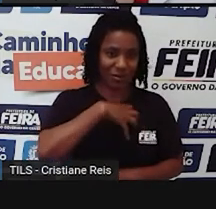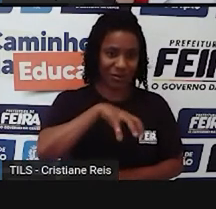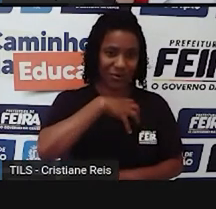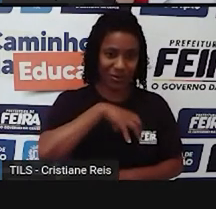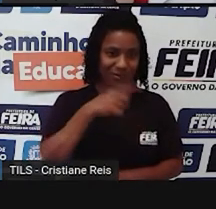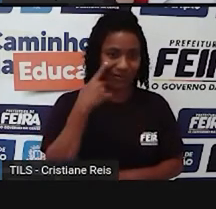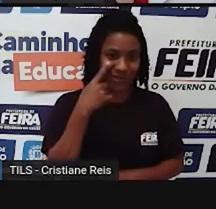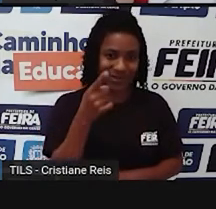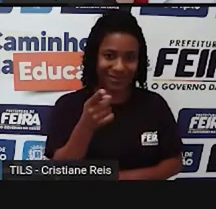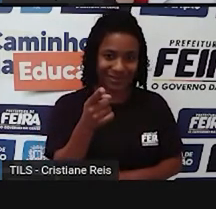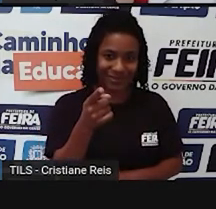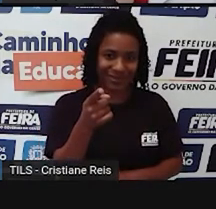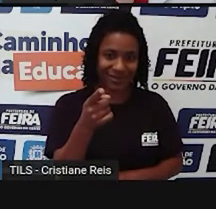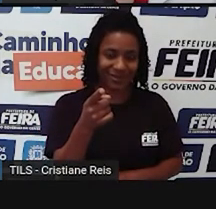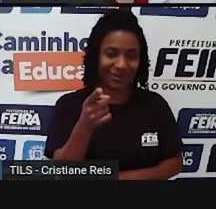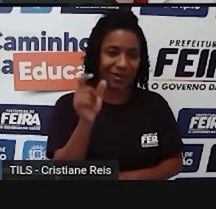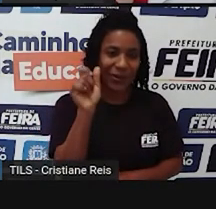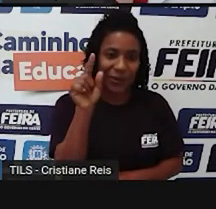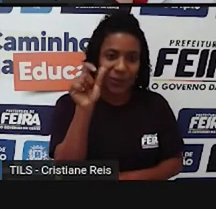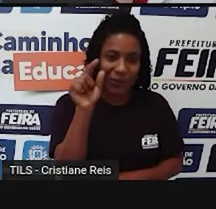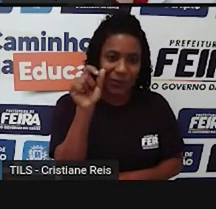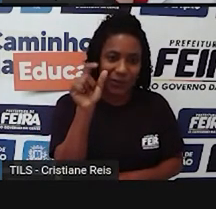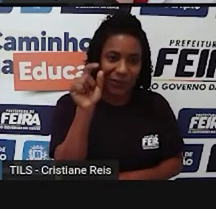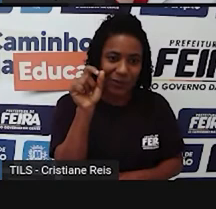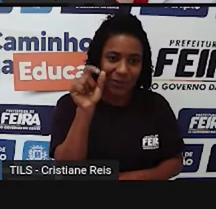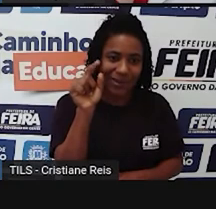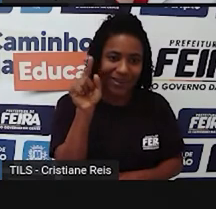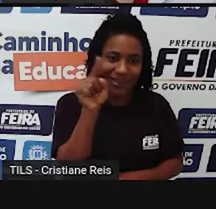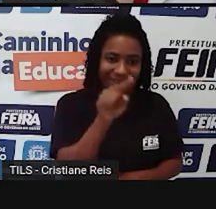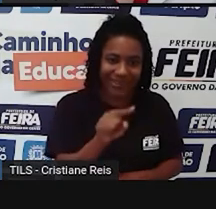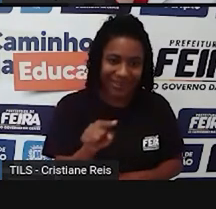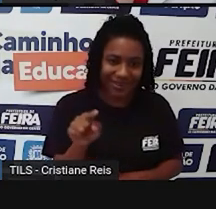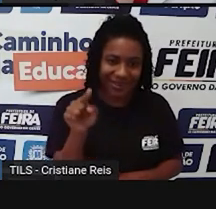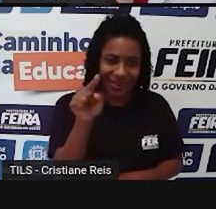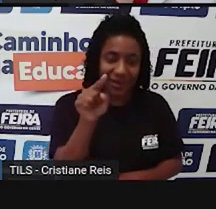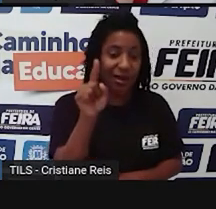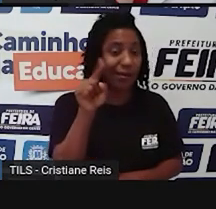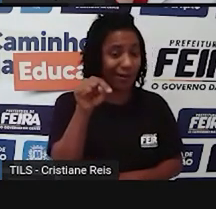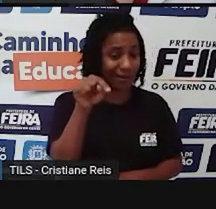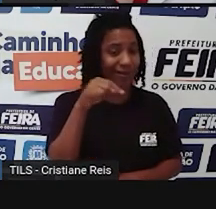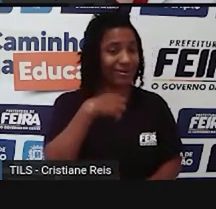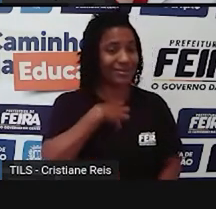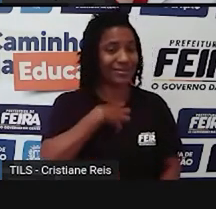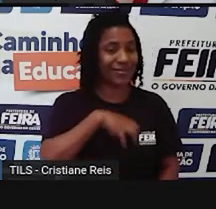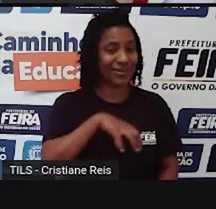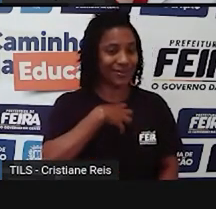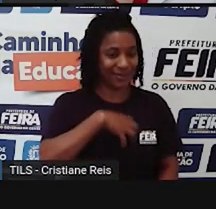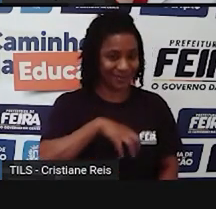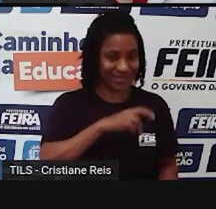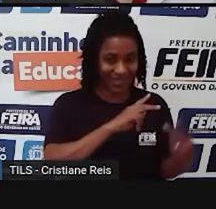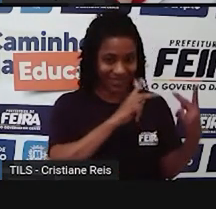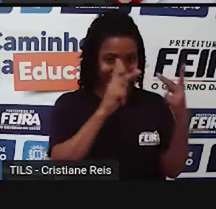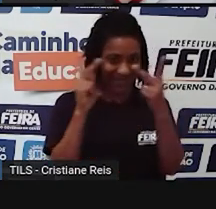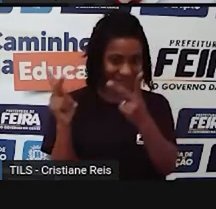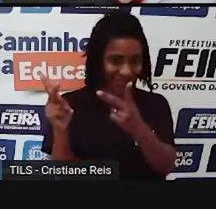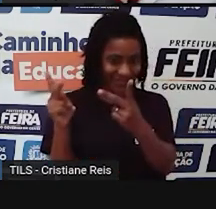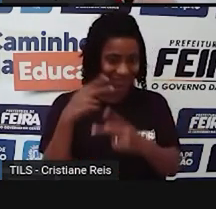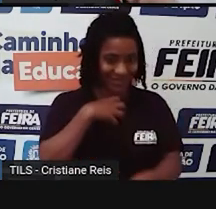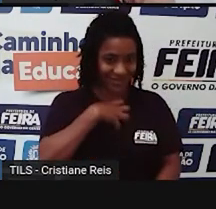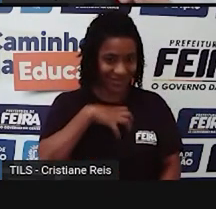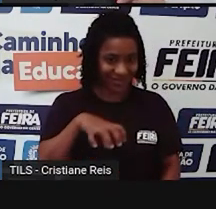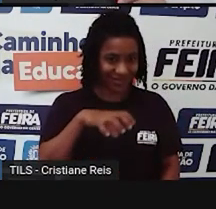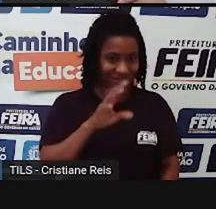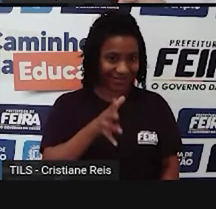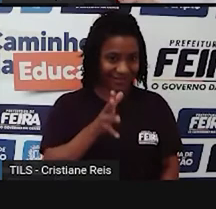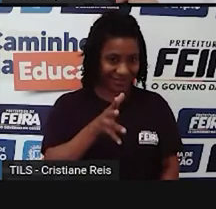aqui tudo que eu tô passando, essa bolinha azul aí, ó, é a cidade de Salvador. Quem aí já foi em Salvador? Do